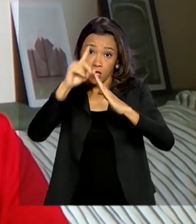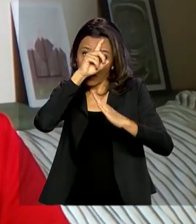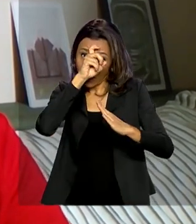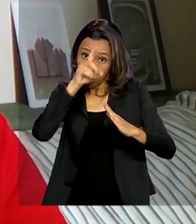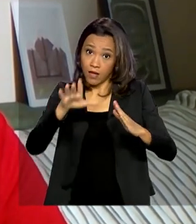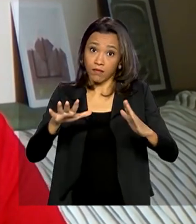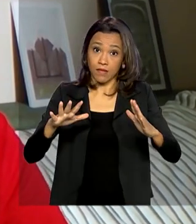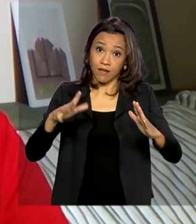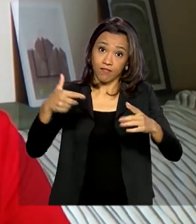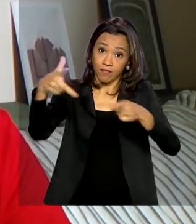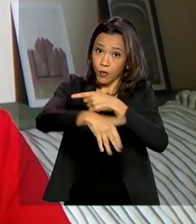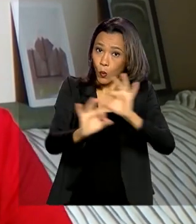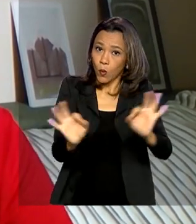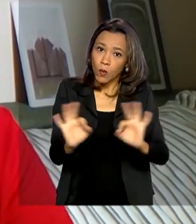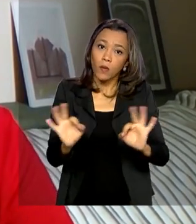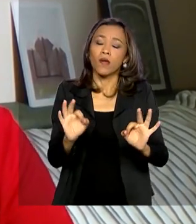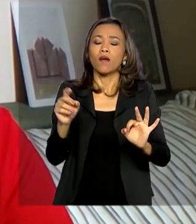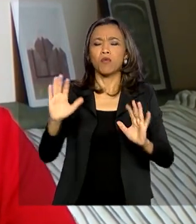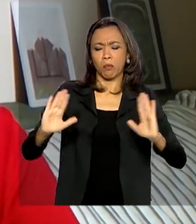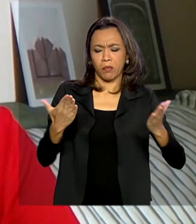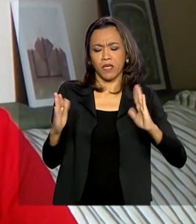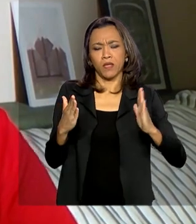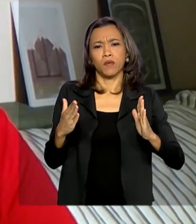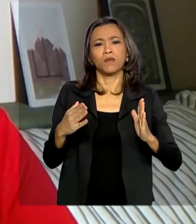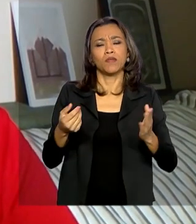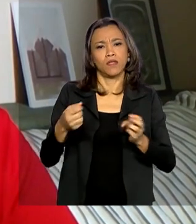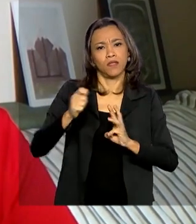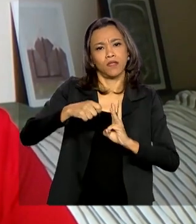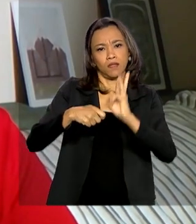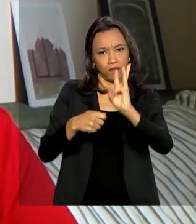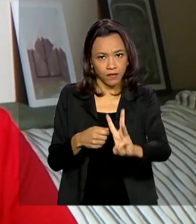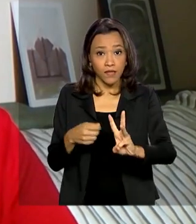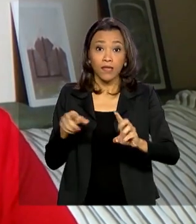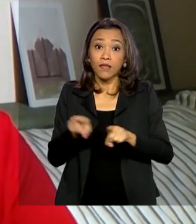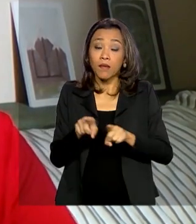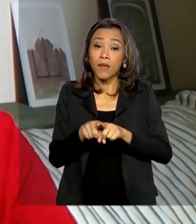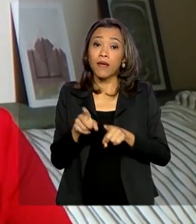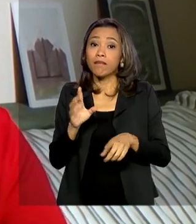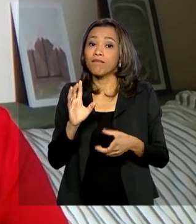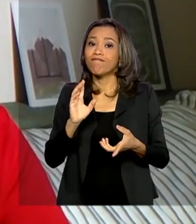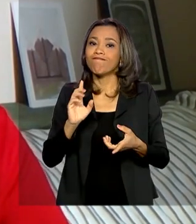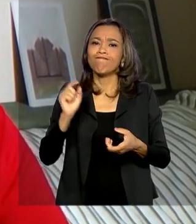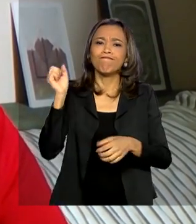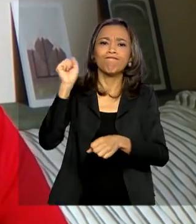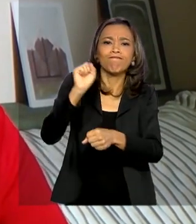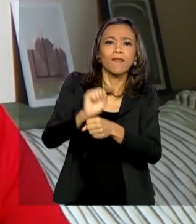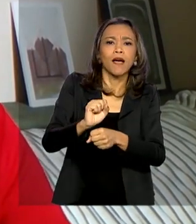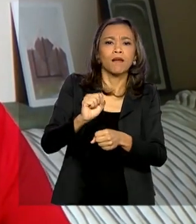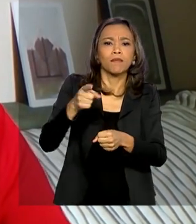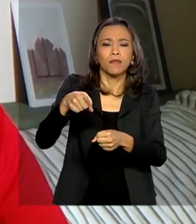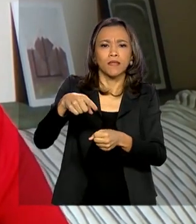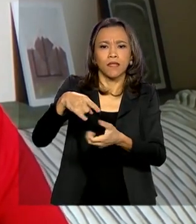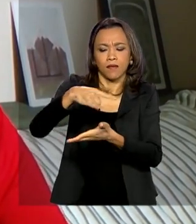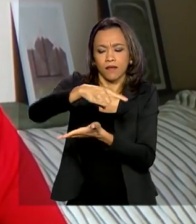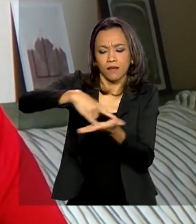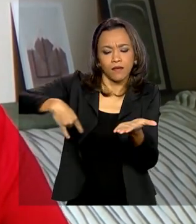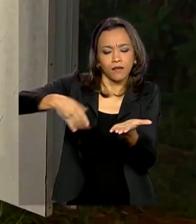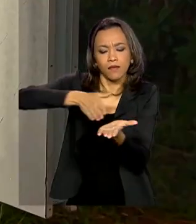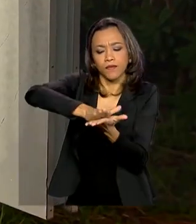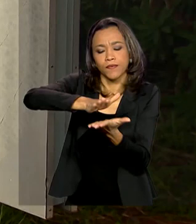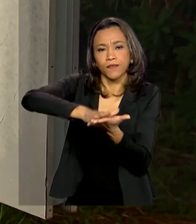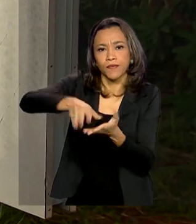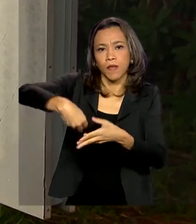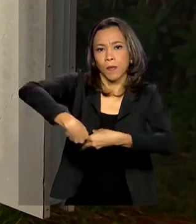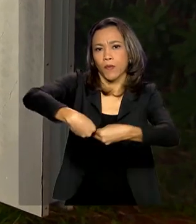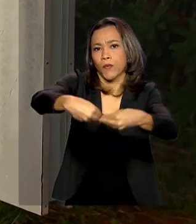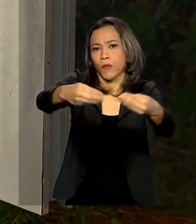por 90 dias. A agência também autorizou a suspensão do envio de fatura mensal impressa aos